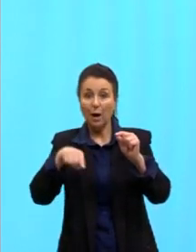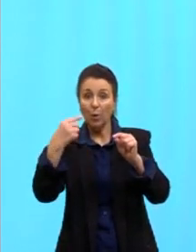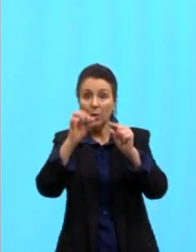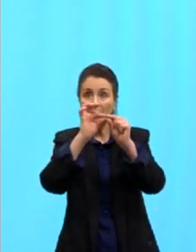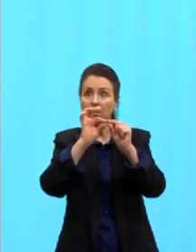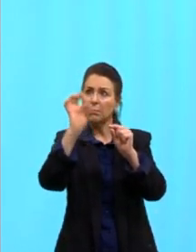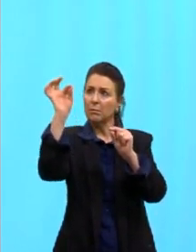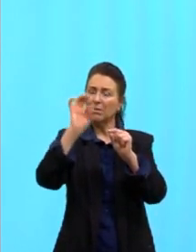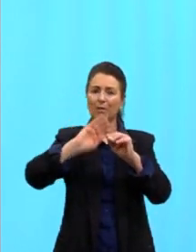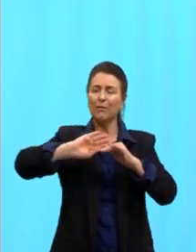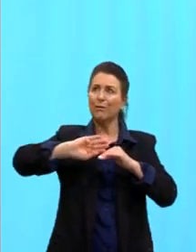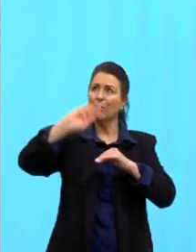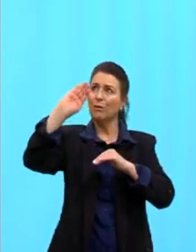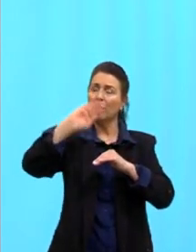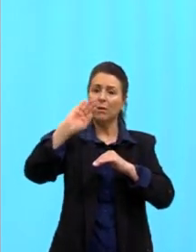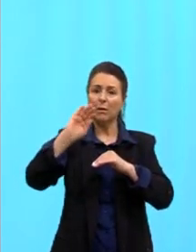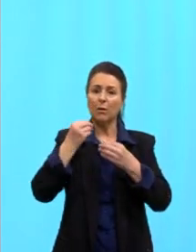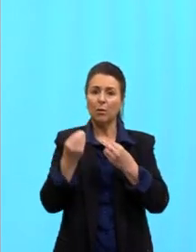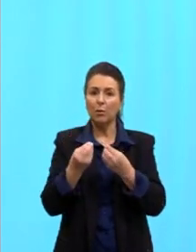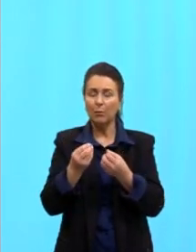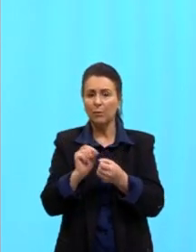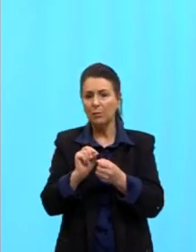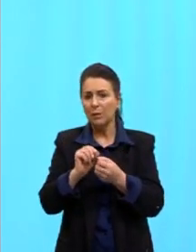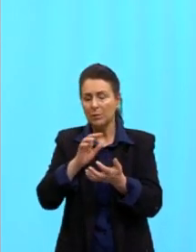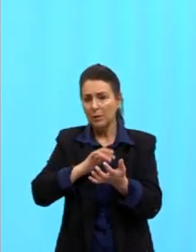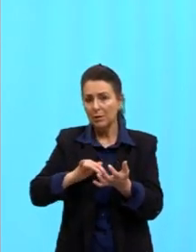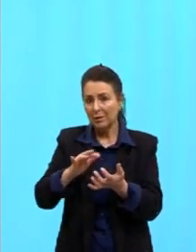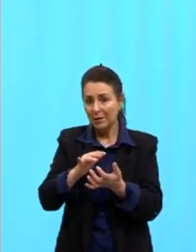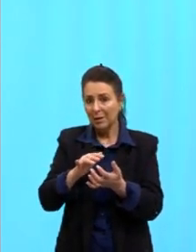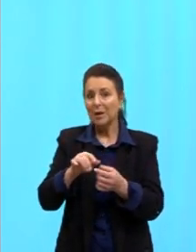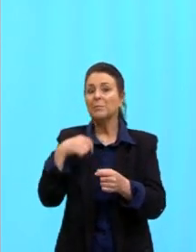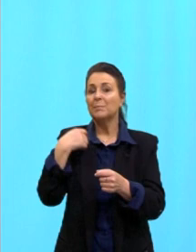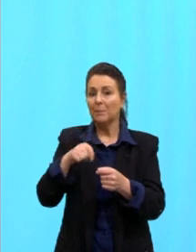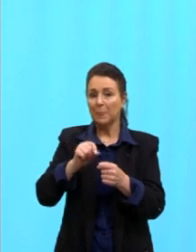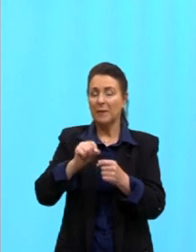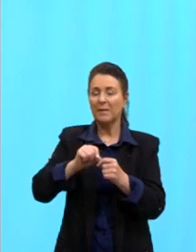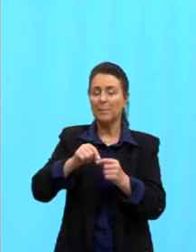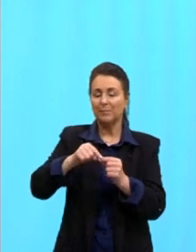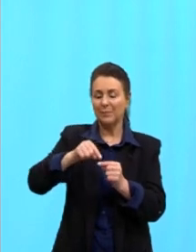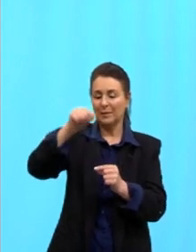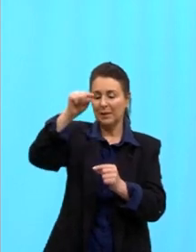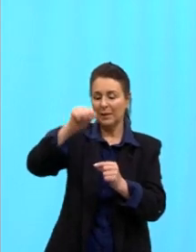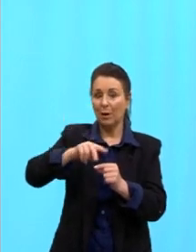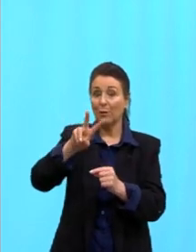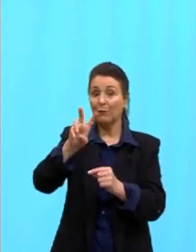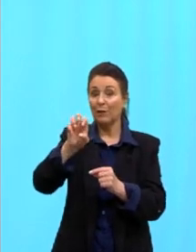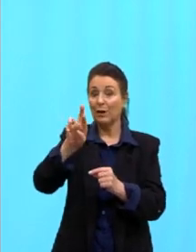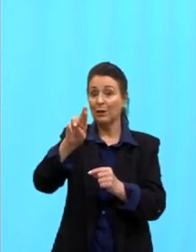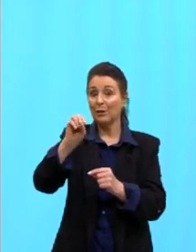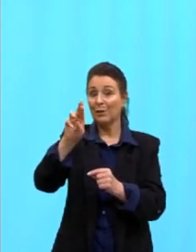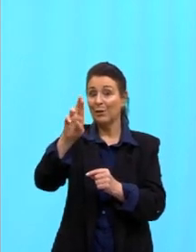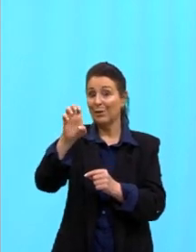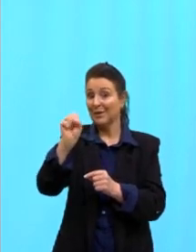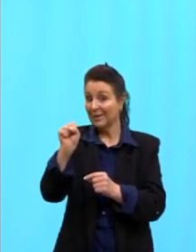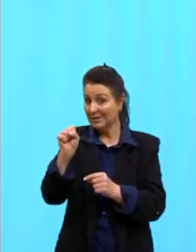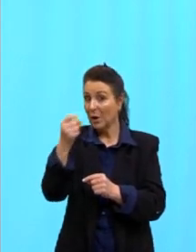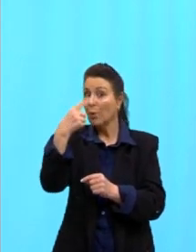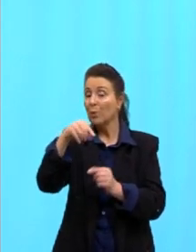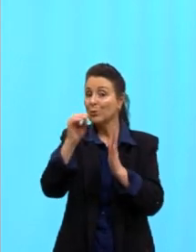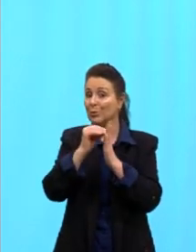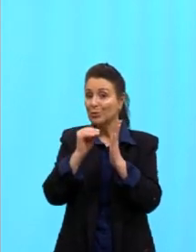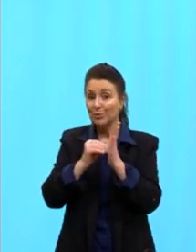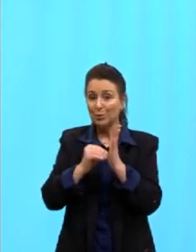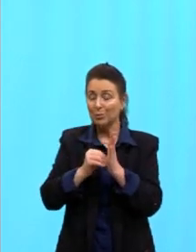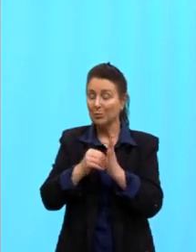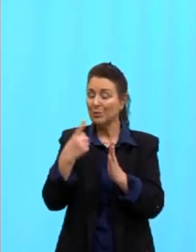determinarmos a distância entre elas. Mas, envolve cálculo de vetores, outros conteúdos que não são abordados.